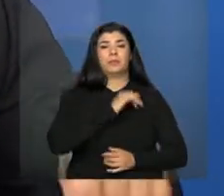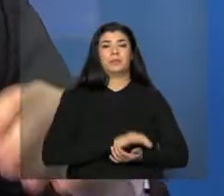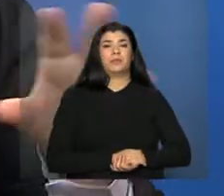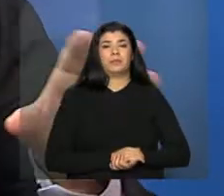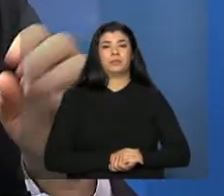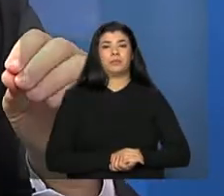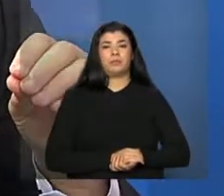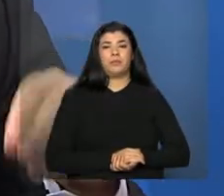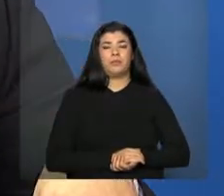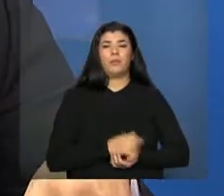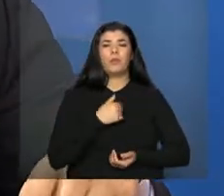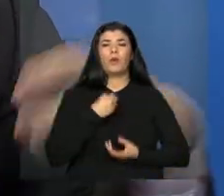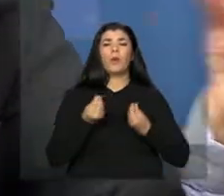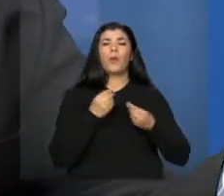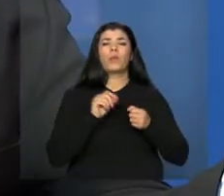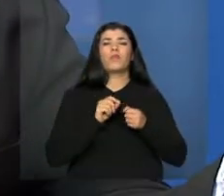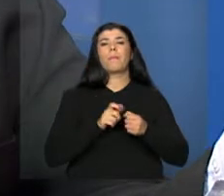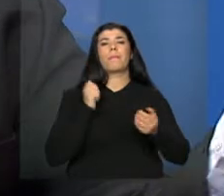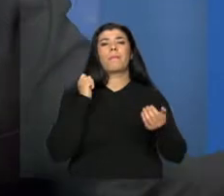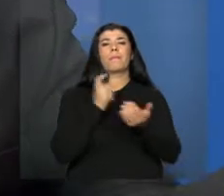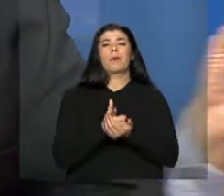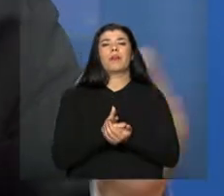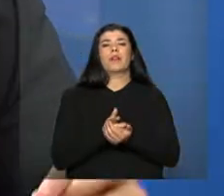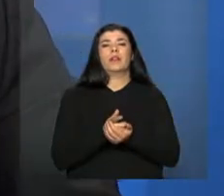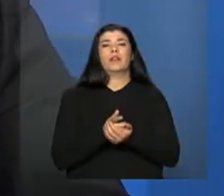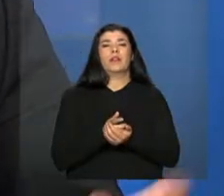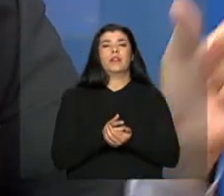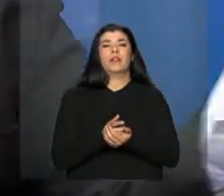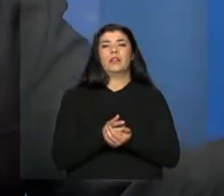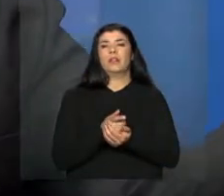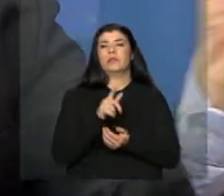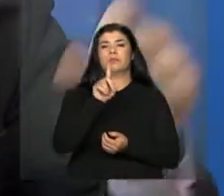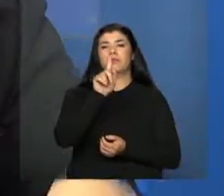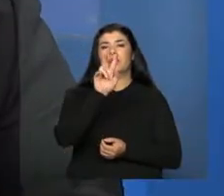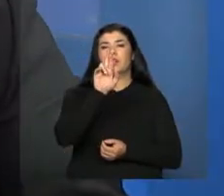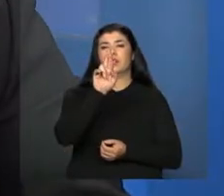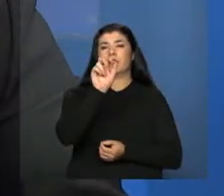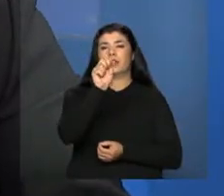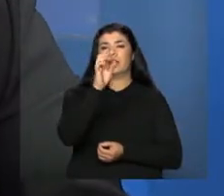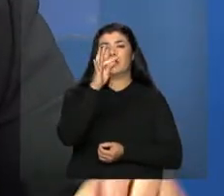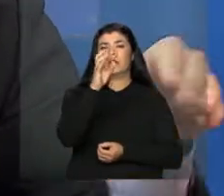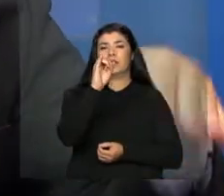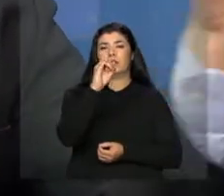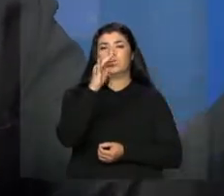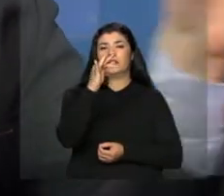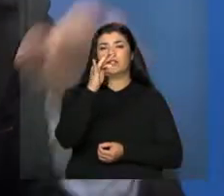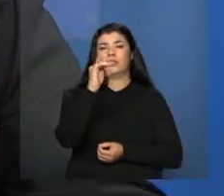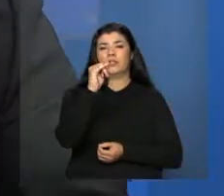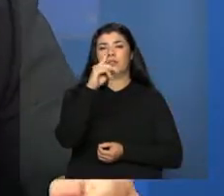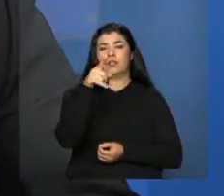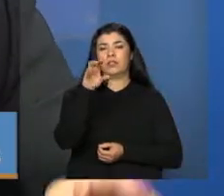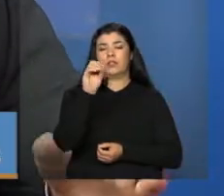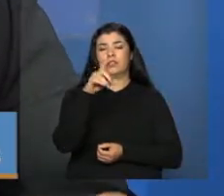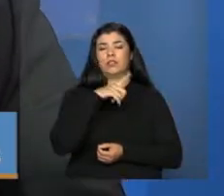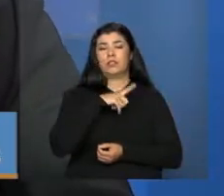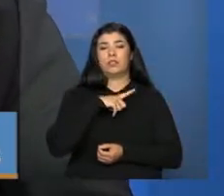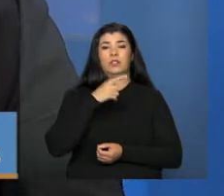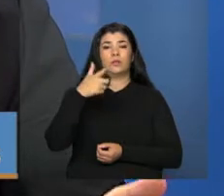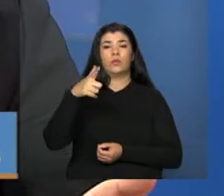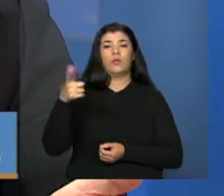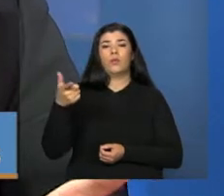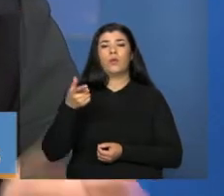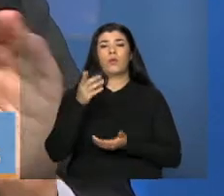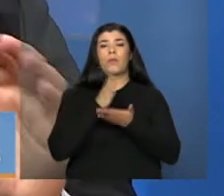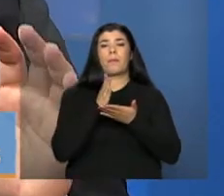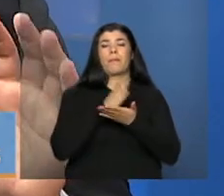posso pagar com recurso federal só a gratificação ou um complemento salarial ou vou pagar parte do salário, eu vou ter